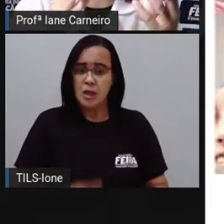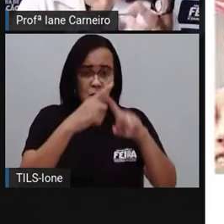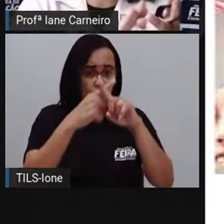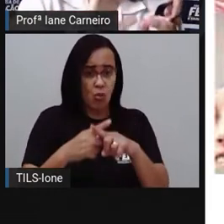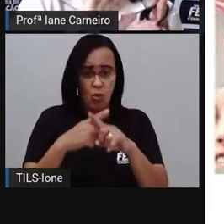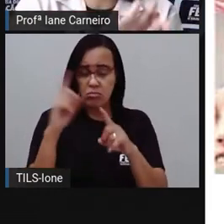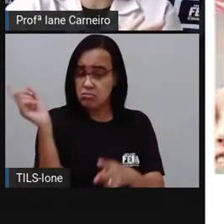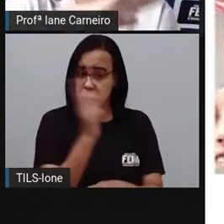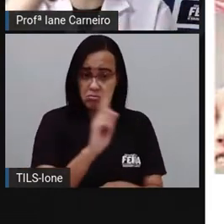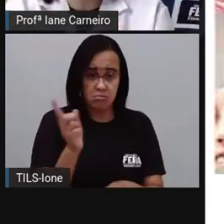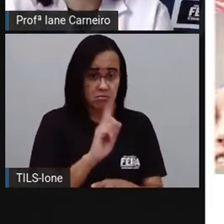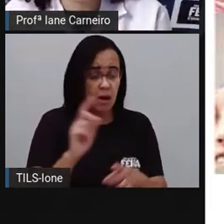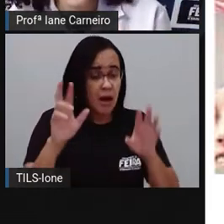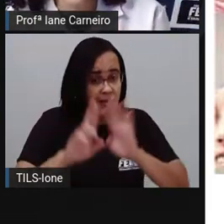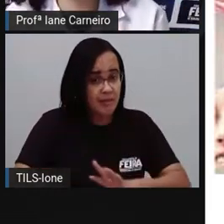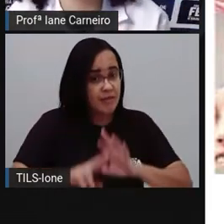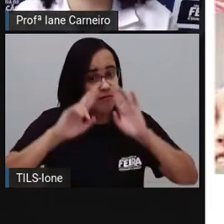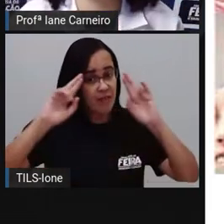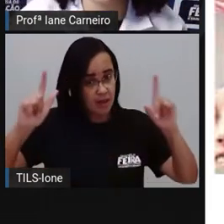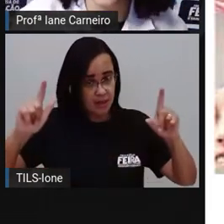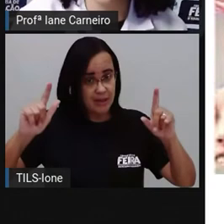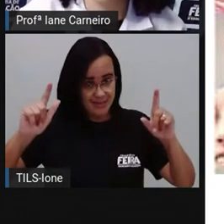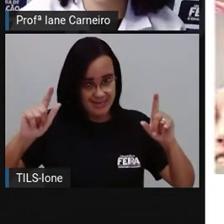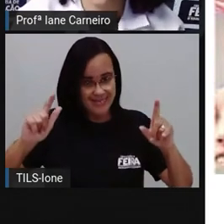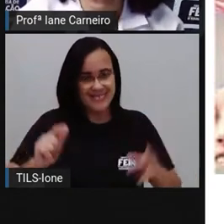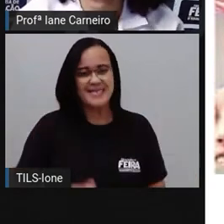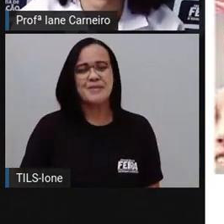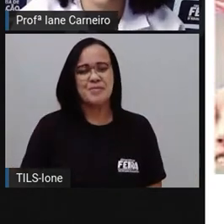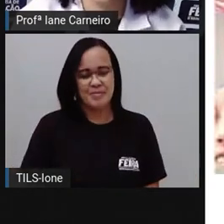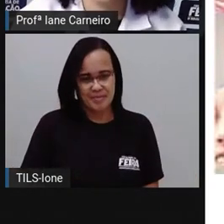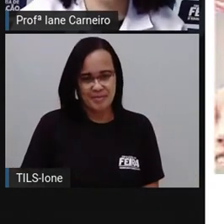É uma coisa que é diferente da outra, tá joia?